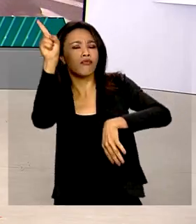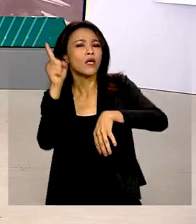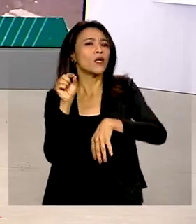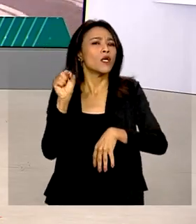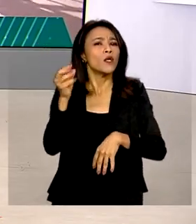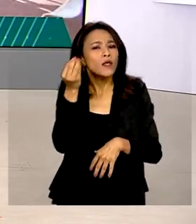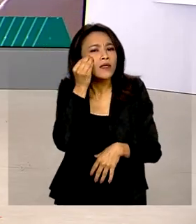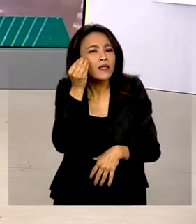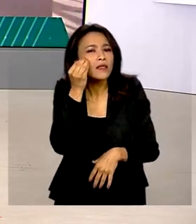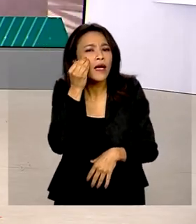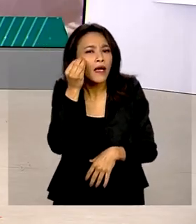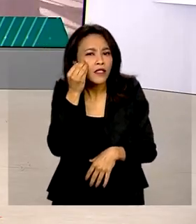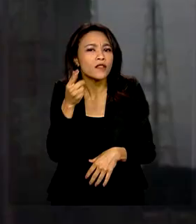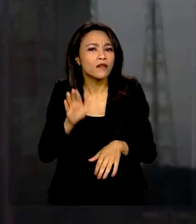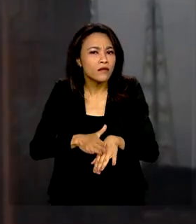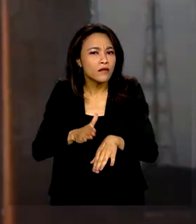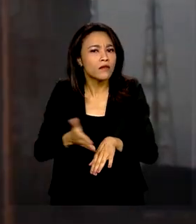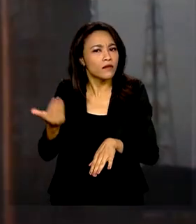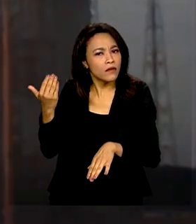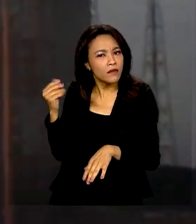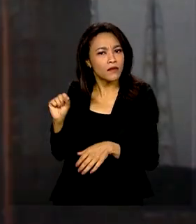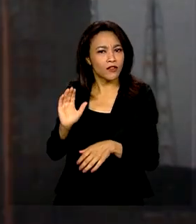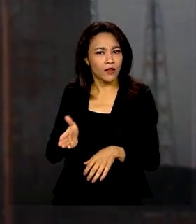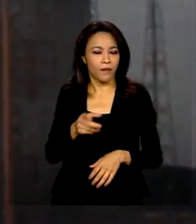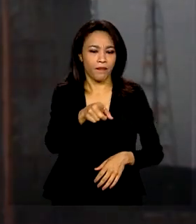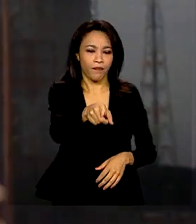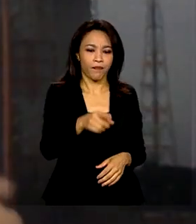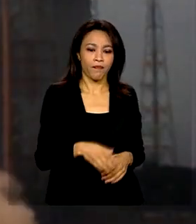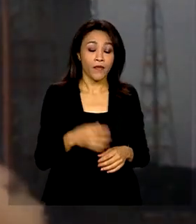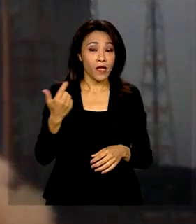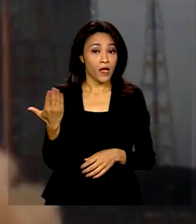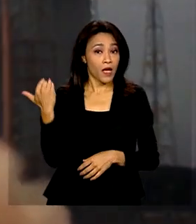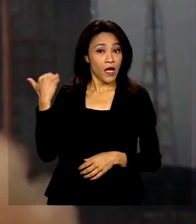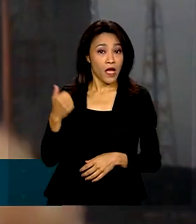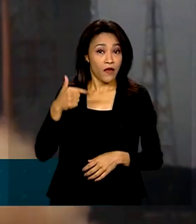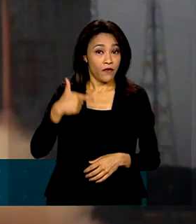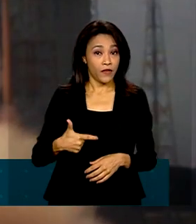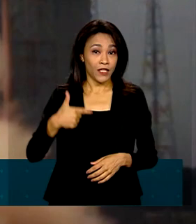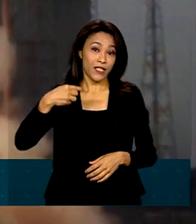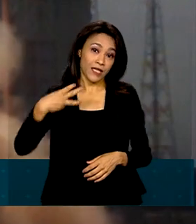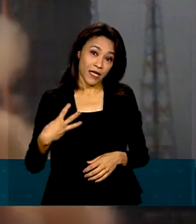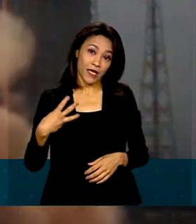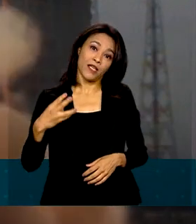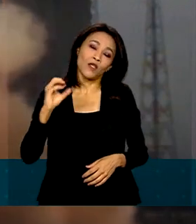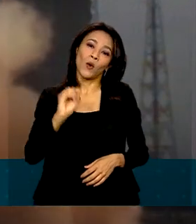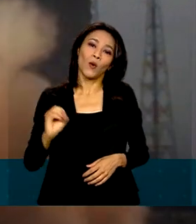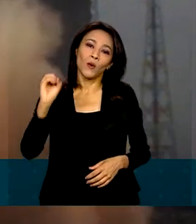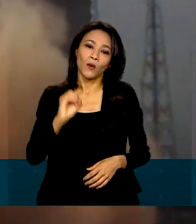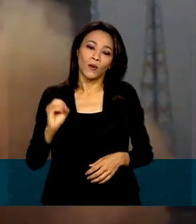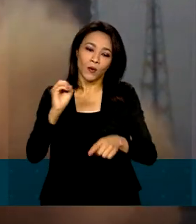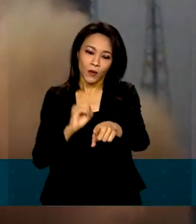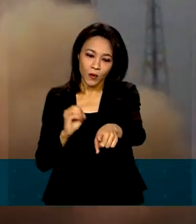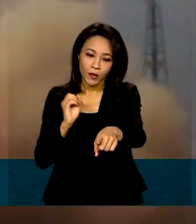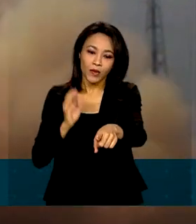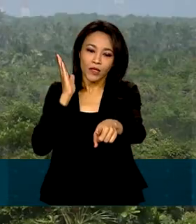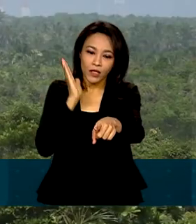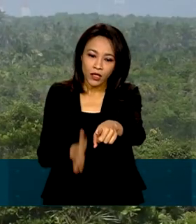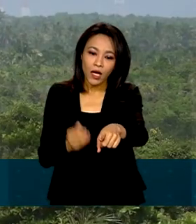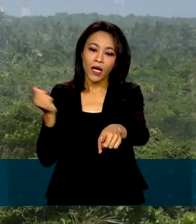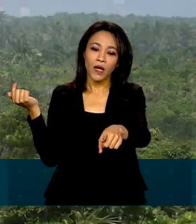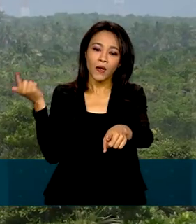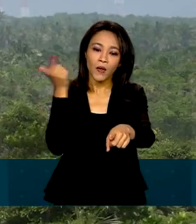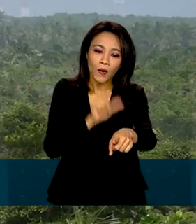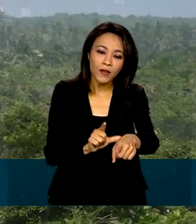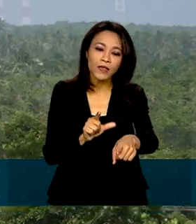em microgravidade. Lançado no dia 23 de outubro, o foguete VSB-30 cumpriu mais uma missão ao